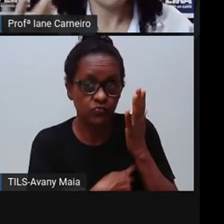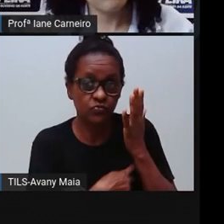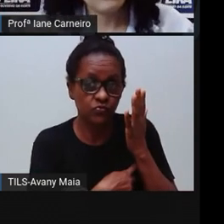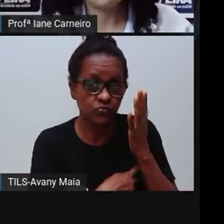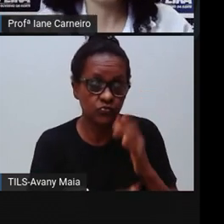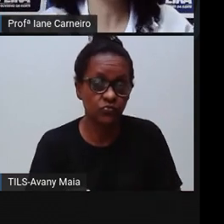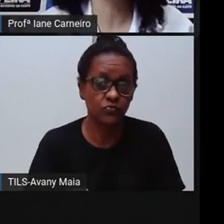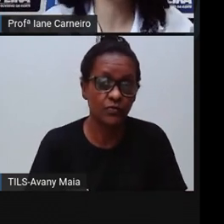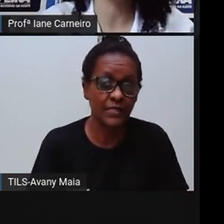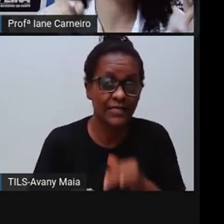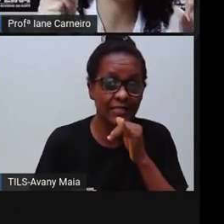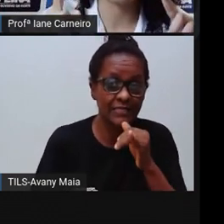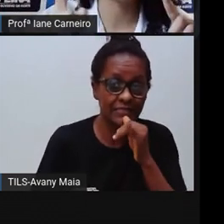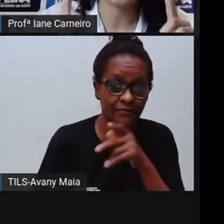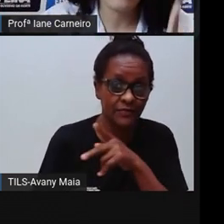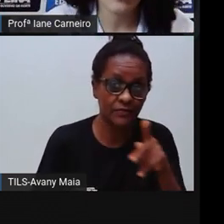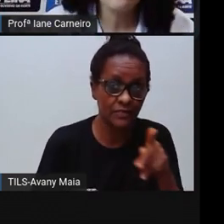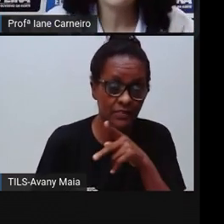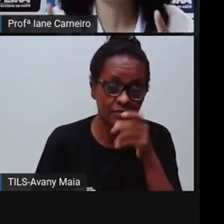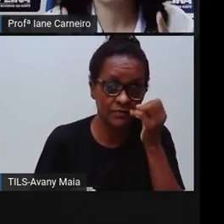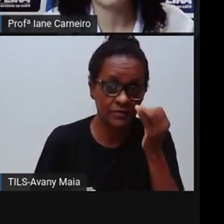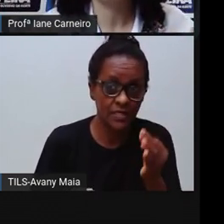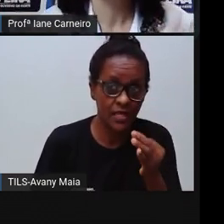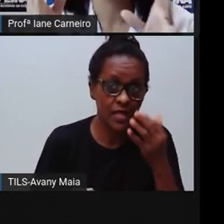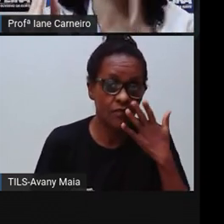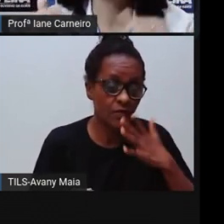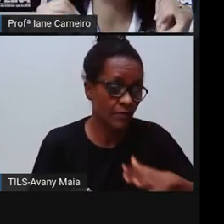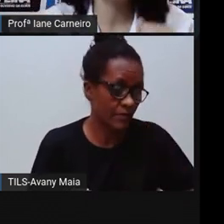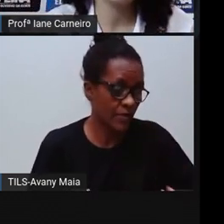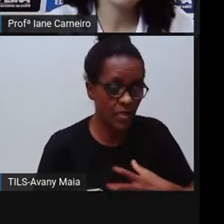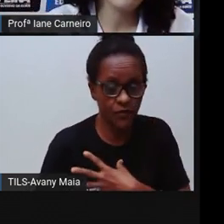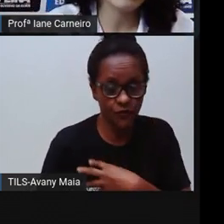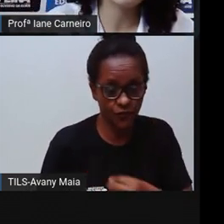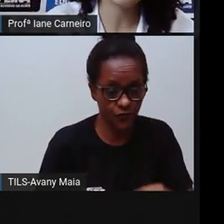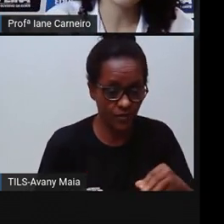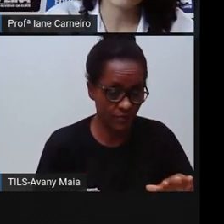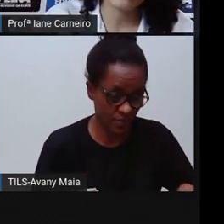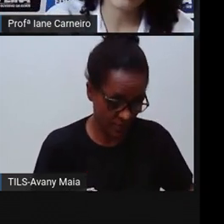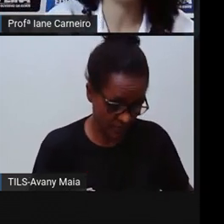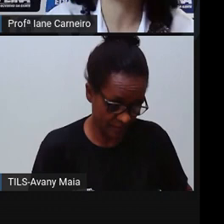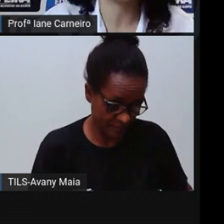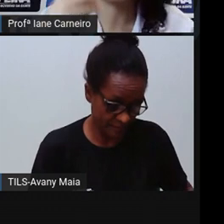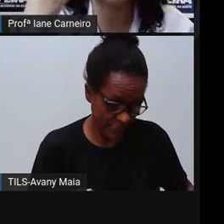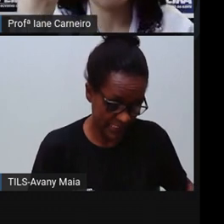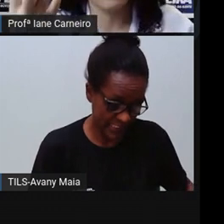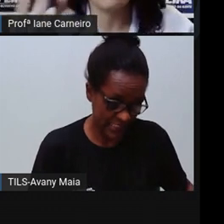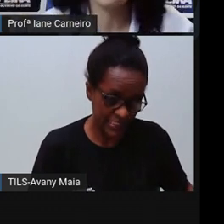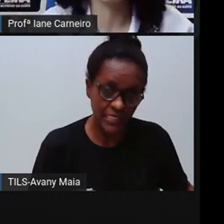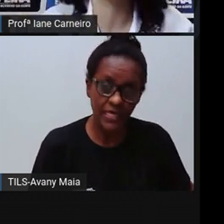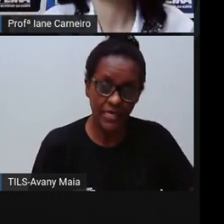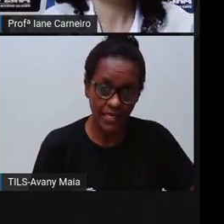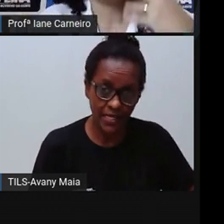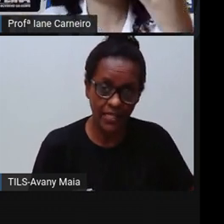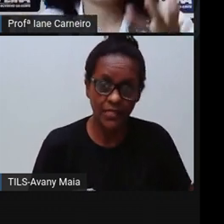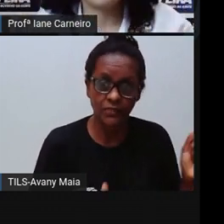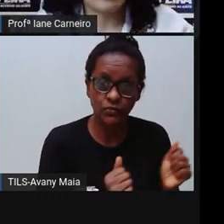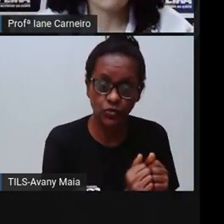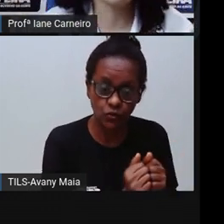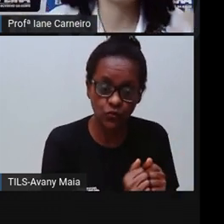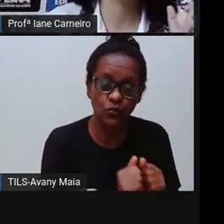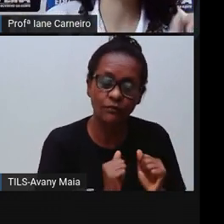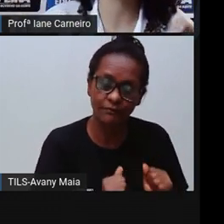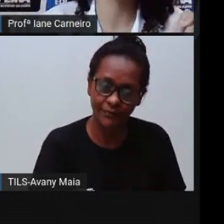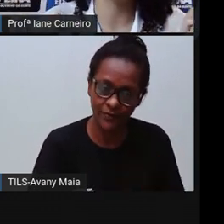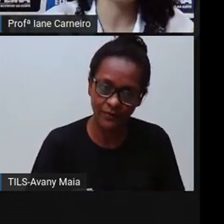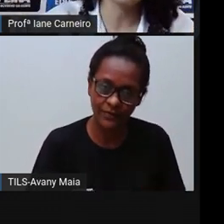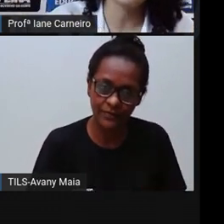minha filha me ajuda, mas ela só pode me ajudar quando eu estiver com ela na cozinha, Que aí eu ajudo a pegar a